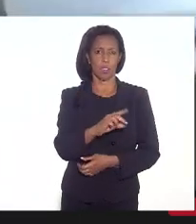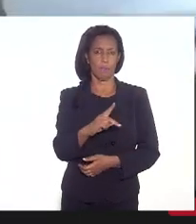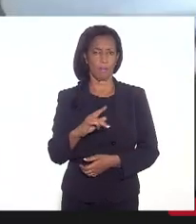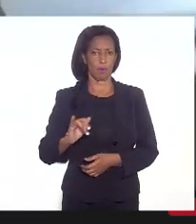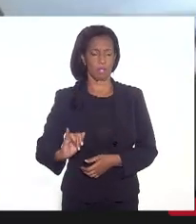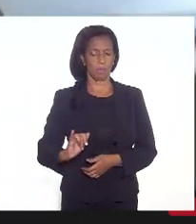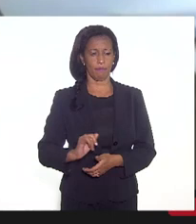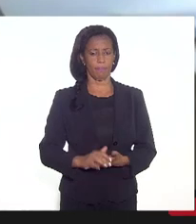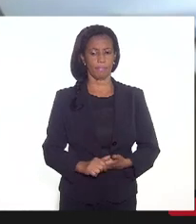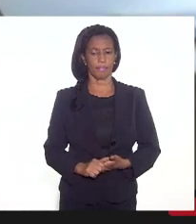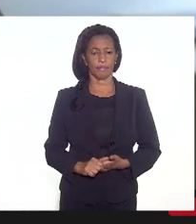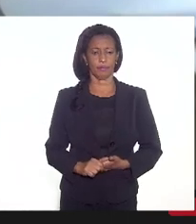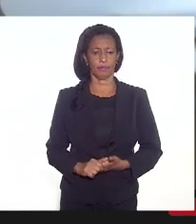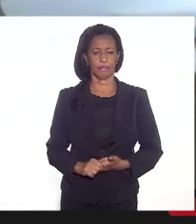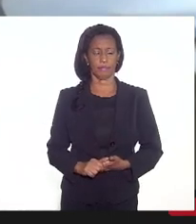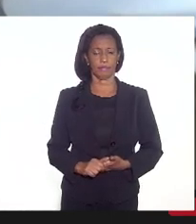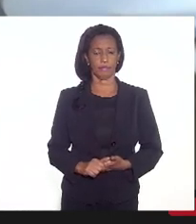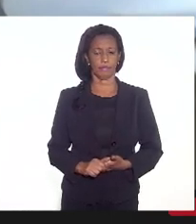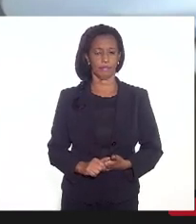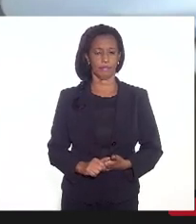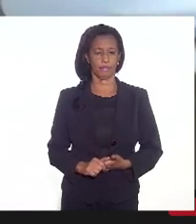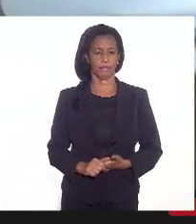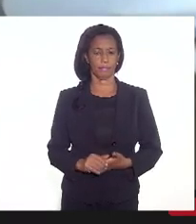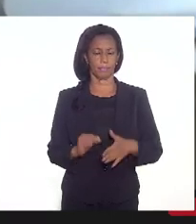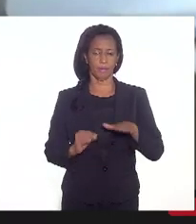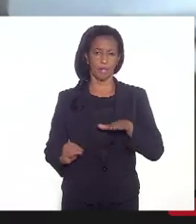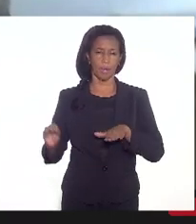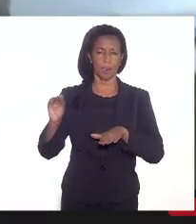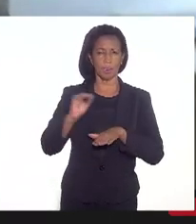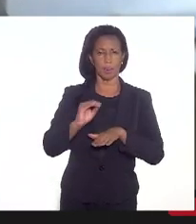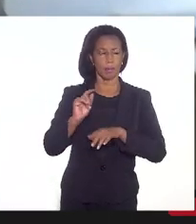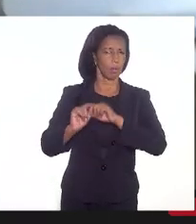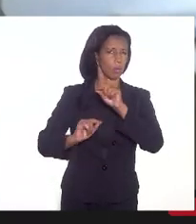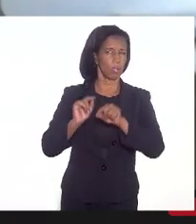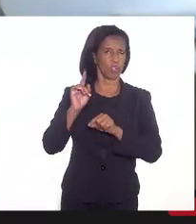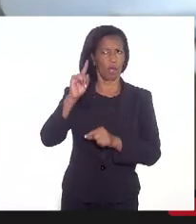em cima daquilo que a gente já está pensando,